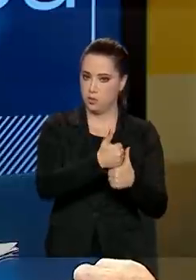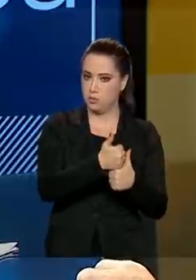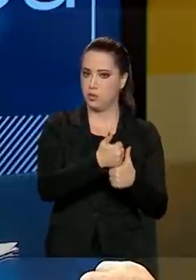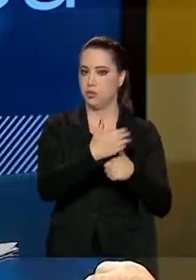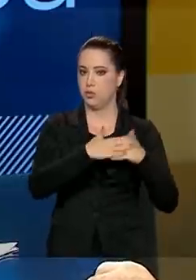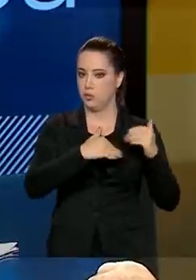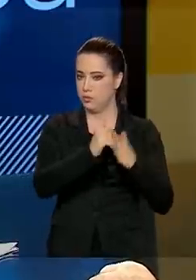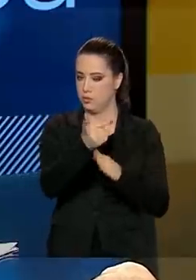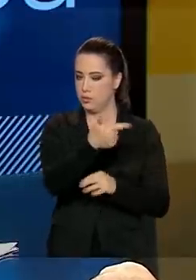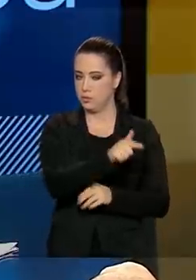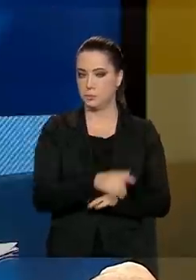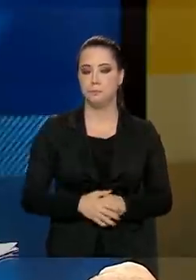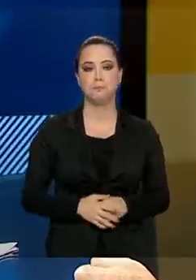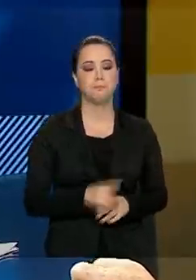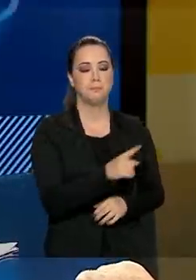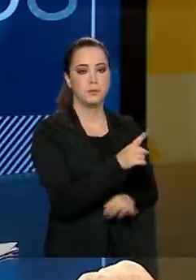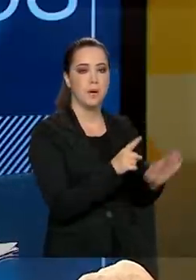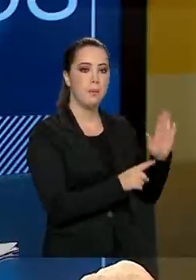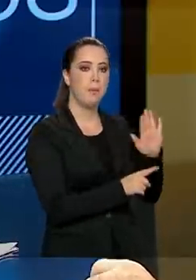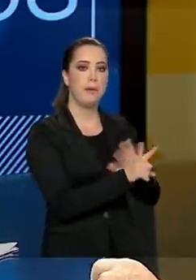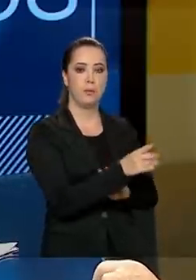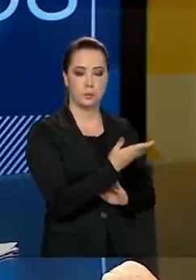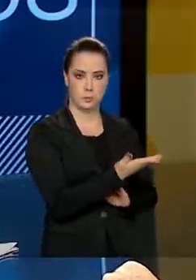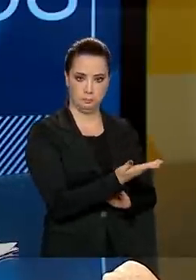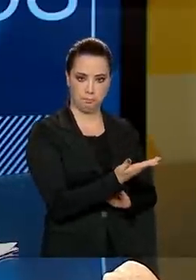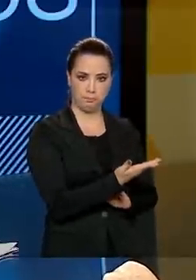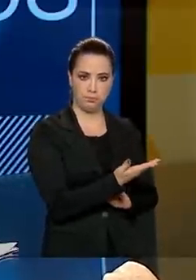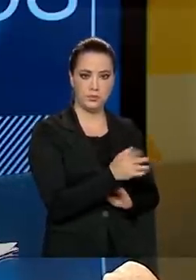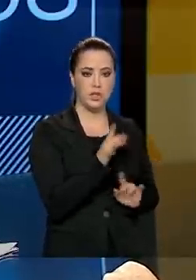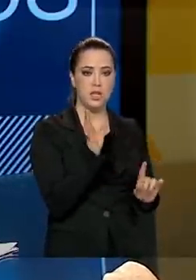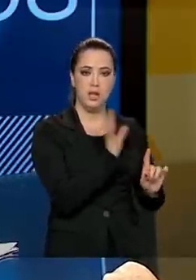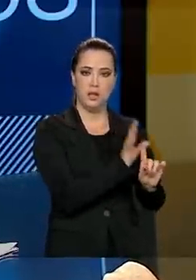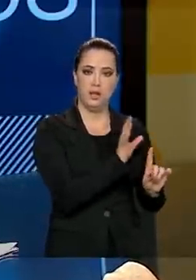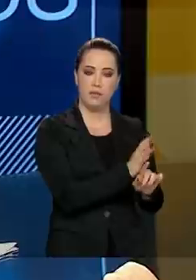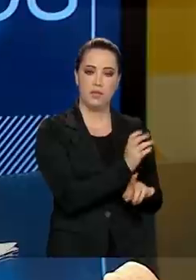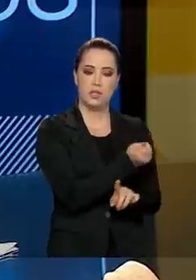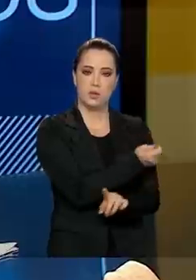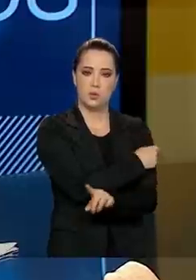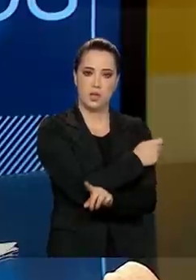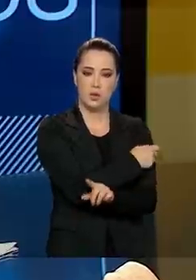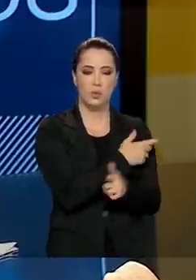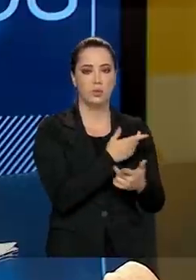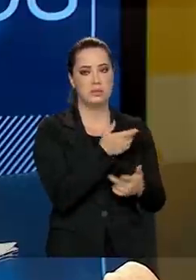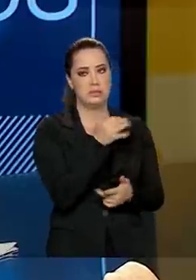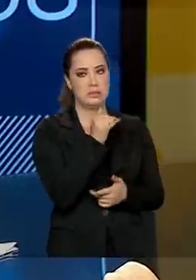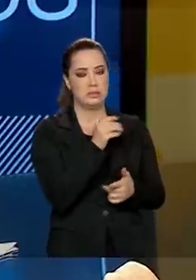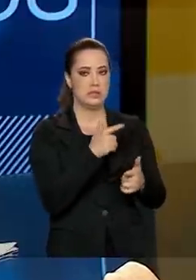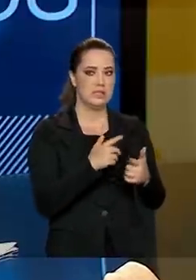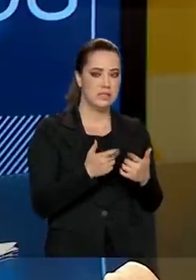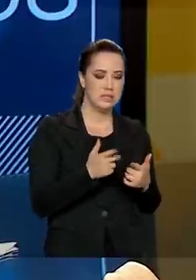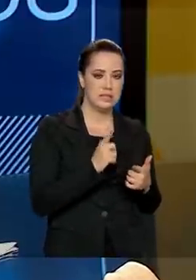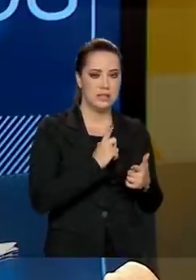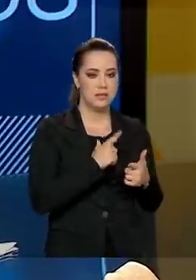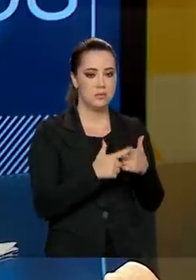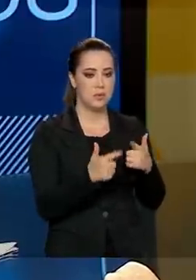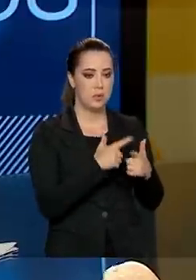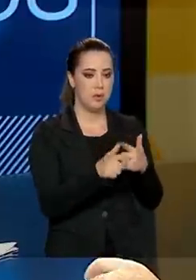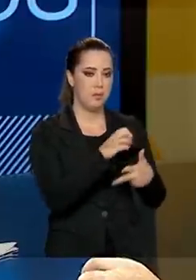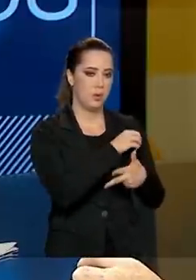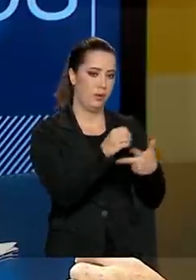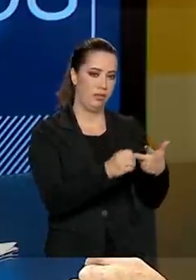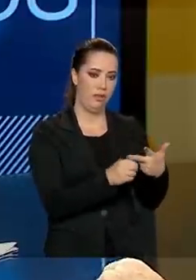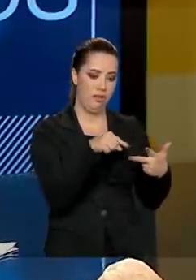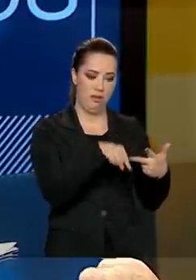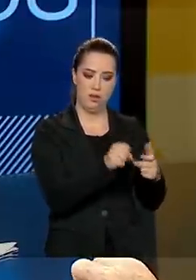Muitos deles, por exemplo, tiveram essa questão do Enem, no caso, que não está sendo